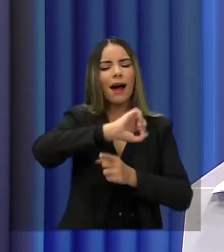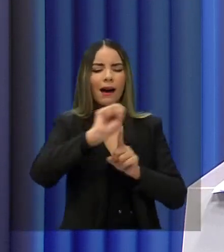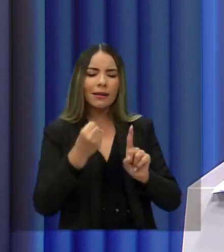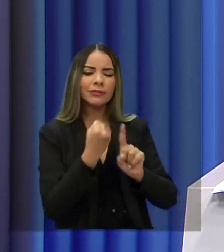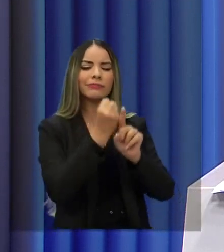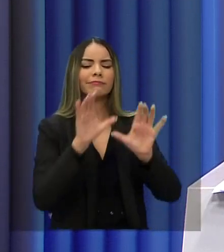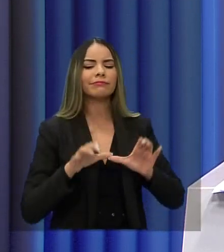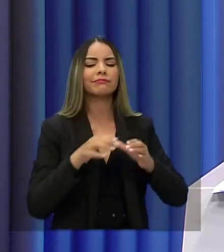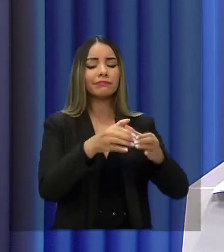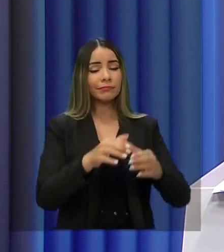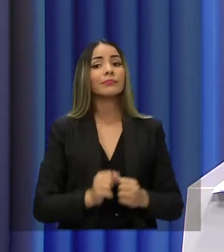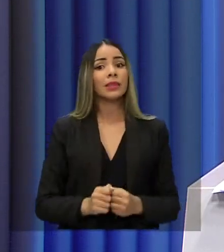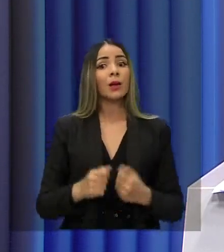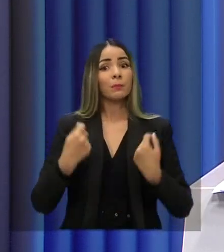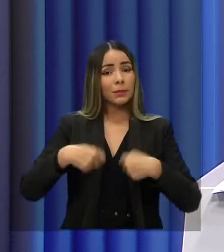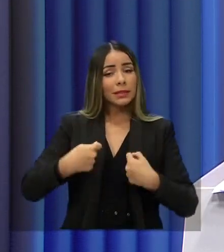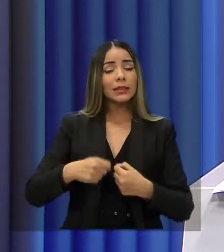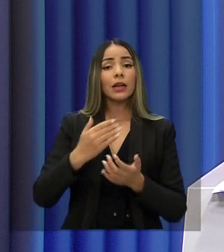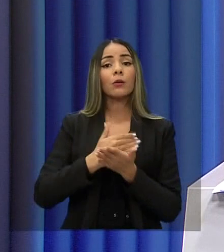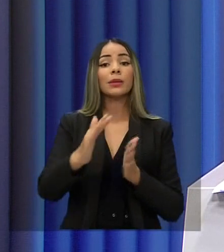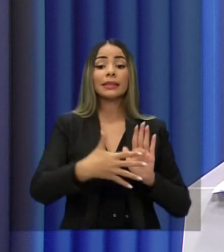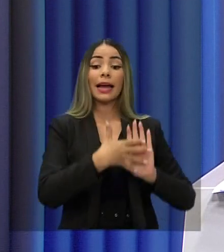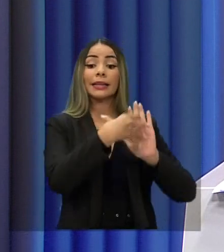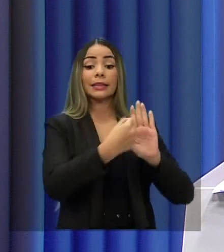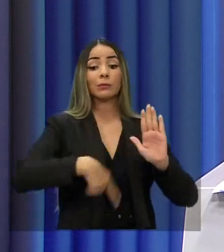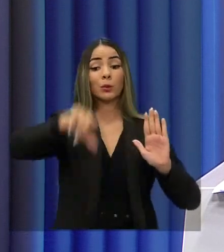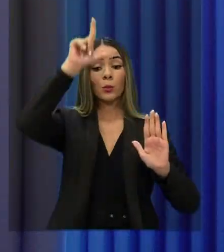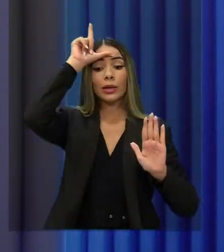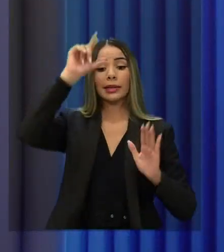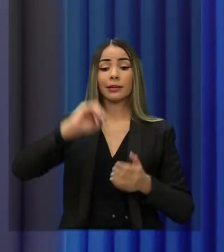comunitárias. Isso tem que partir de exemplo, do exemplo do líder.